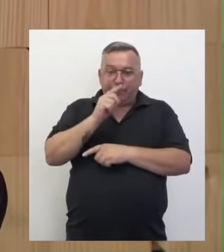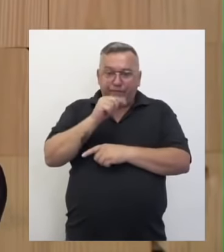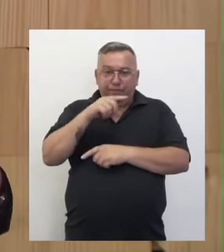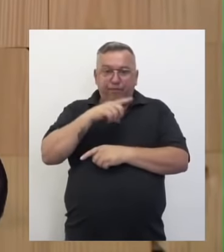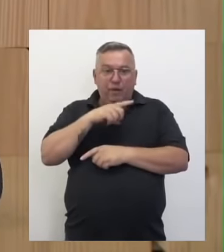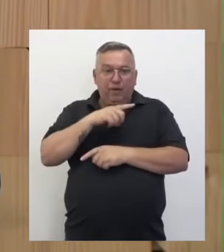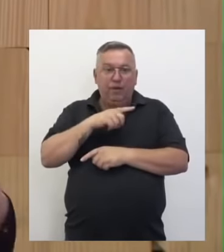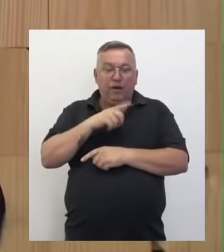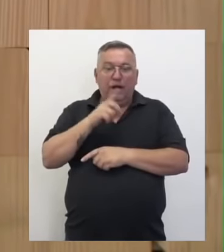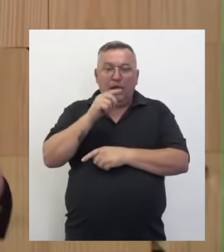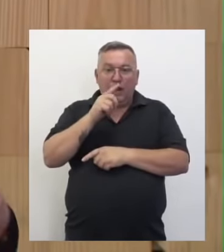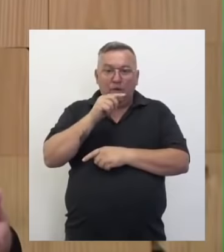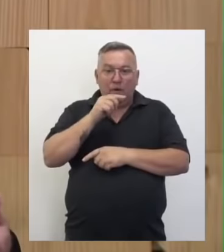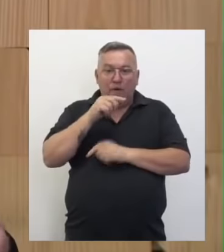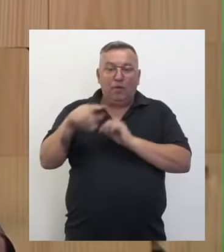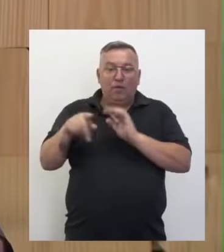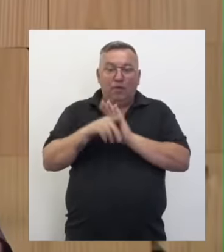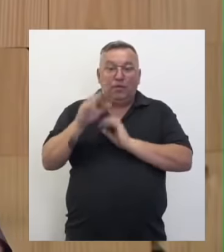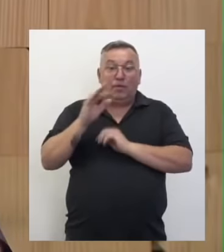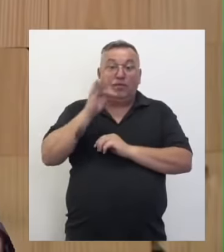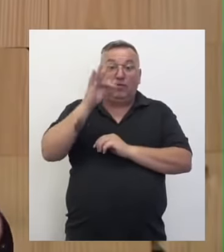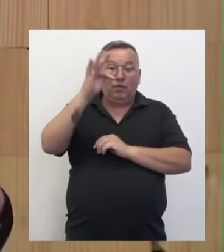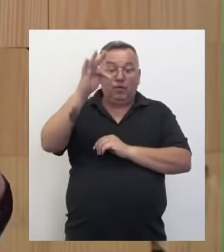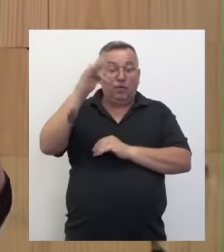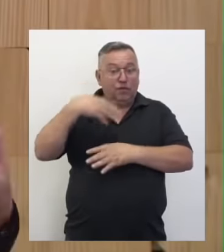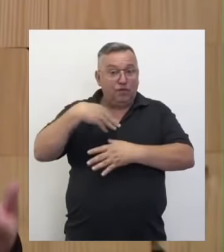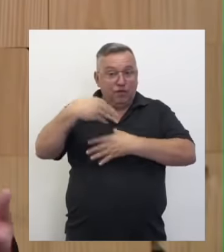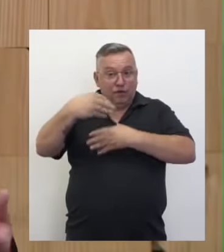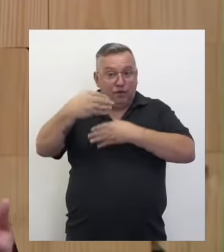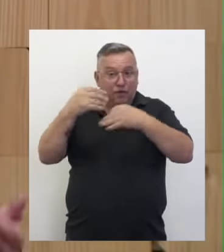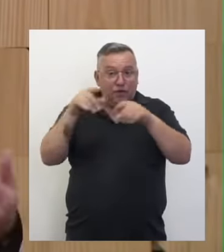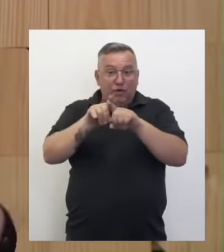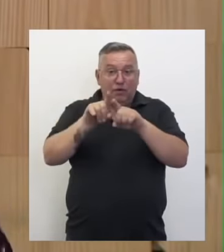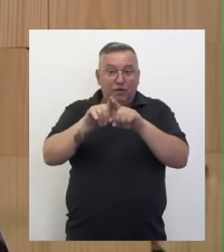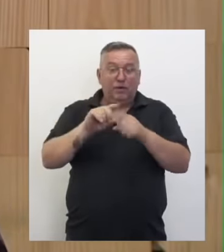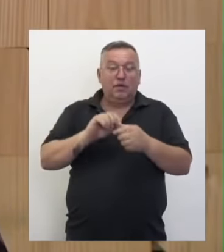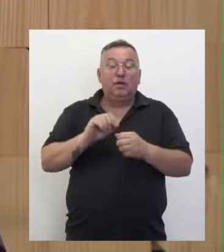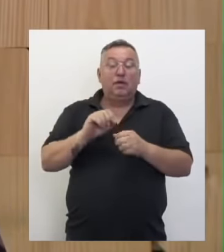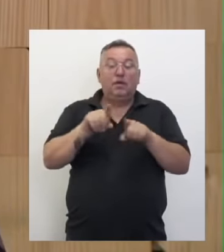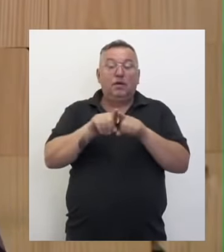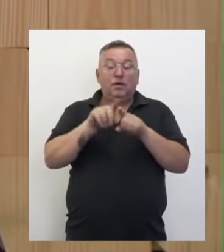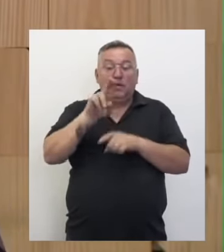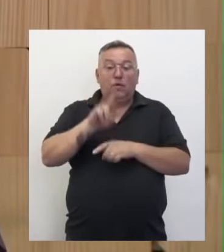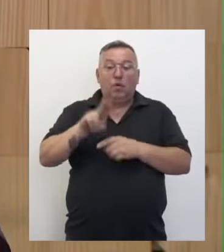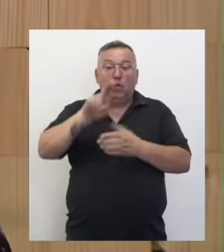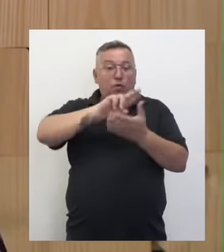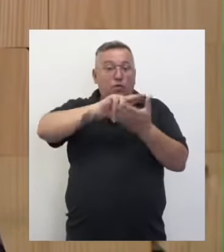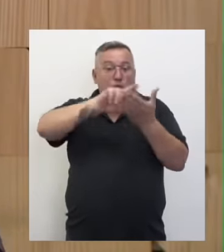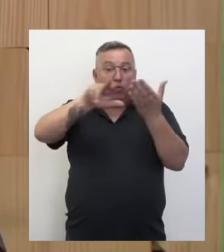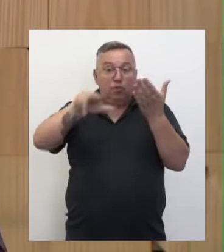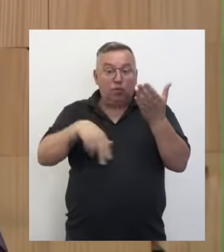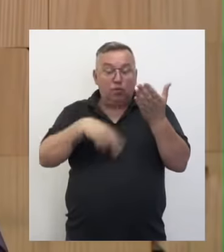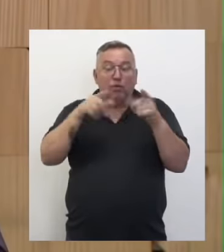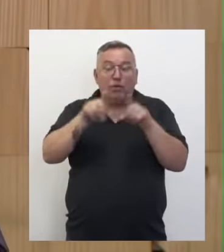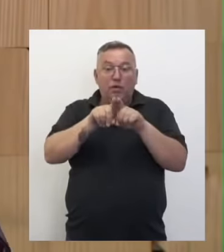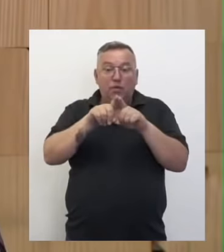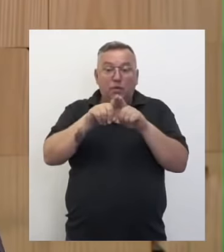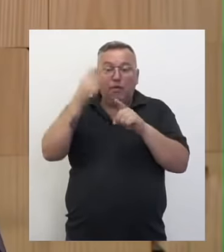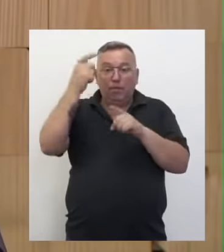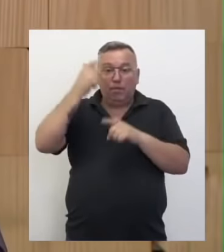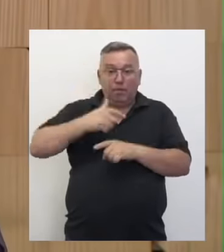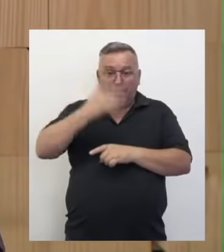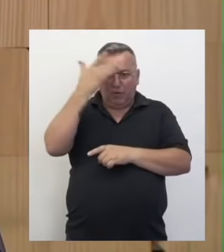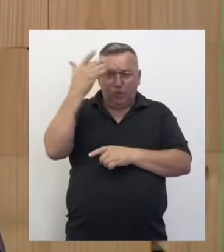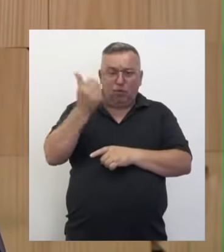tenha água para atual e futuras gerações e para os usos múltiplos. E entre os usos múltiplos, o abastecimento humano, o